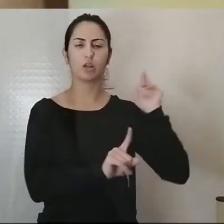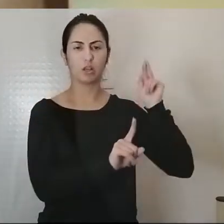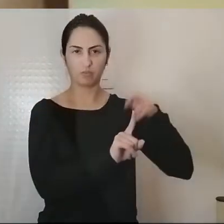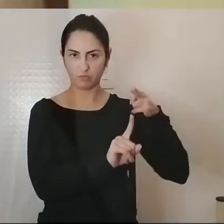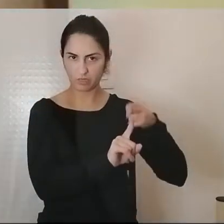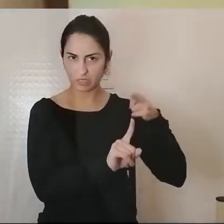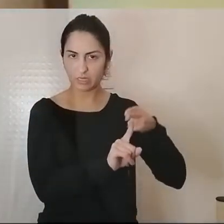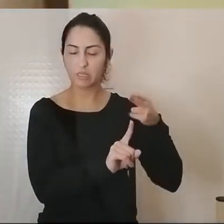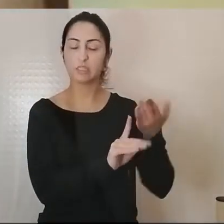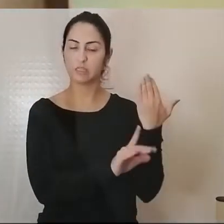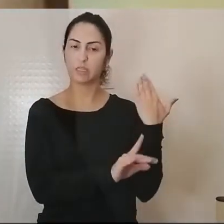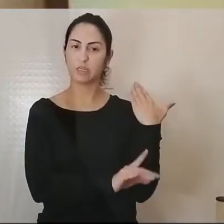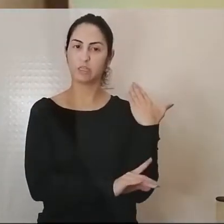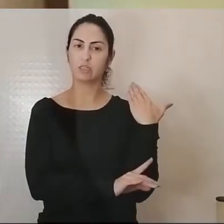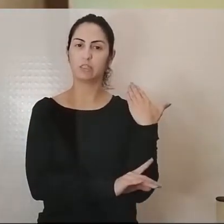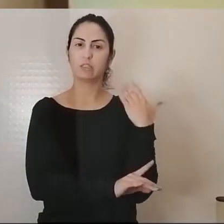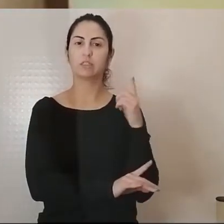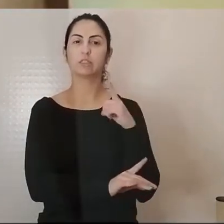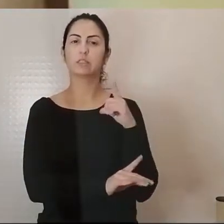anteriormente, que têm analisado